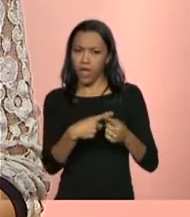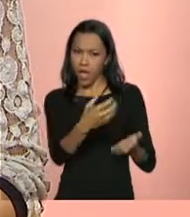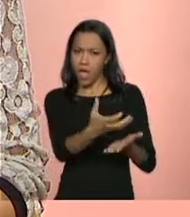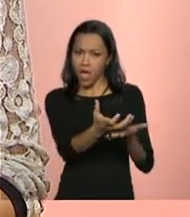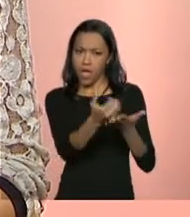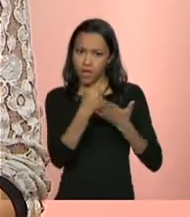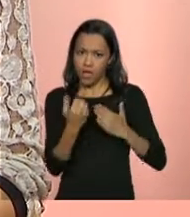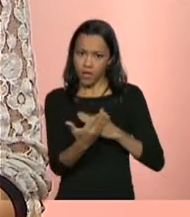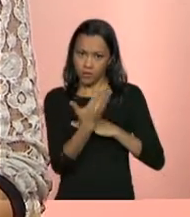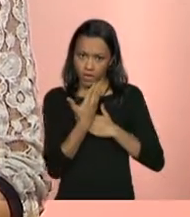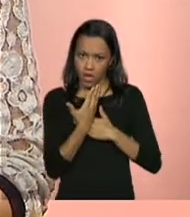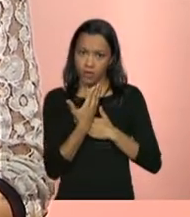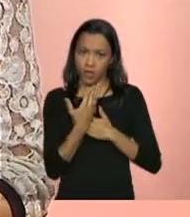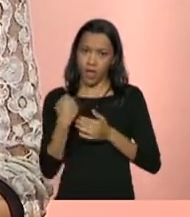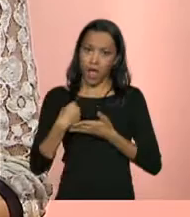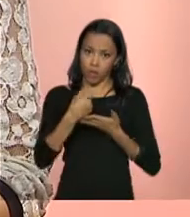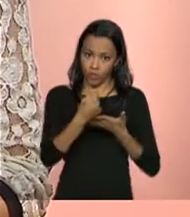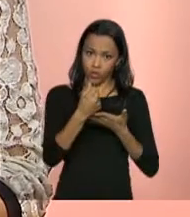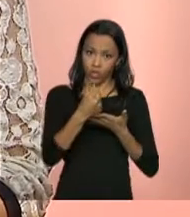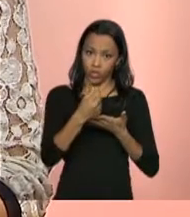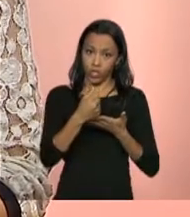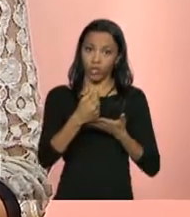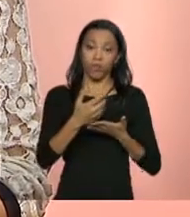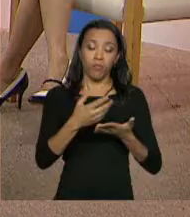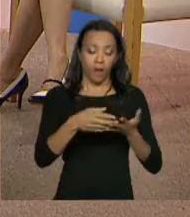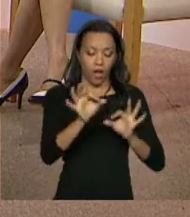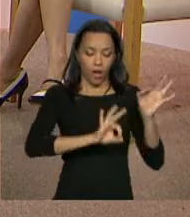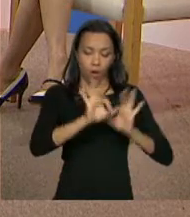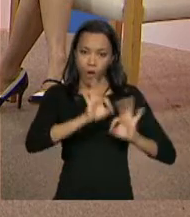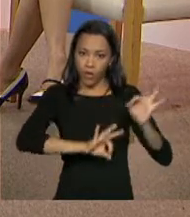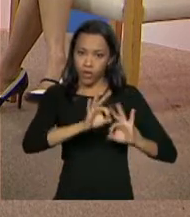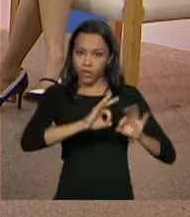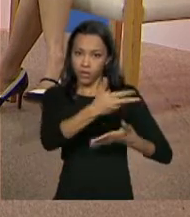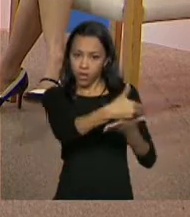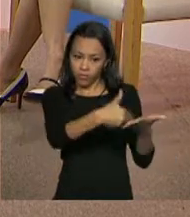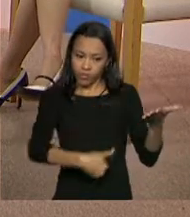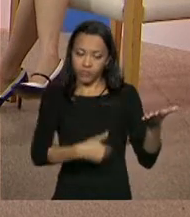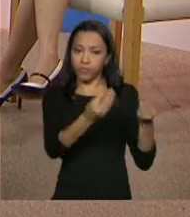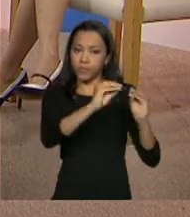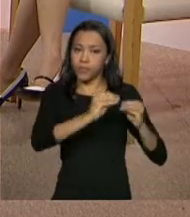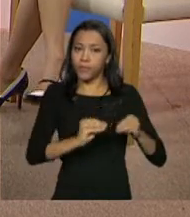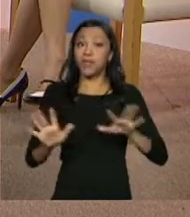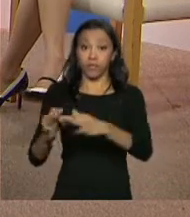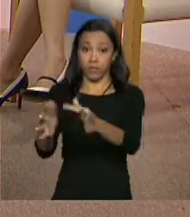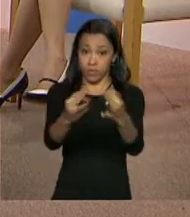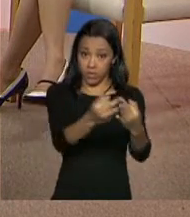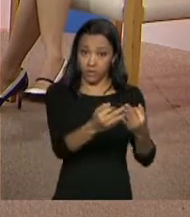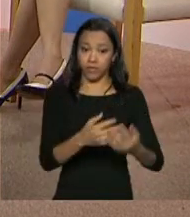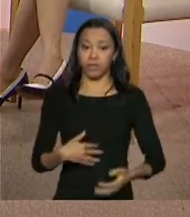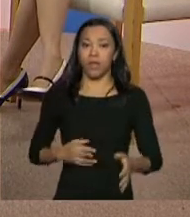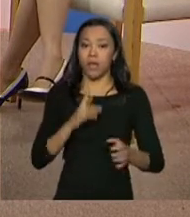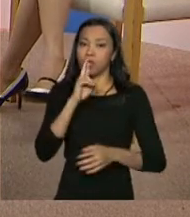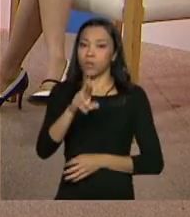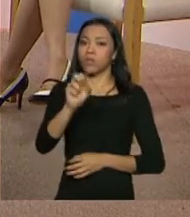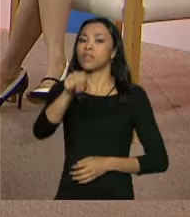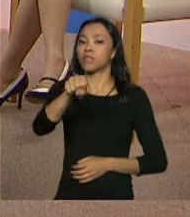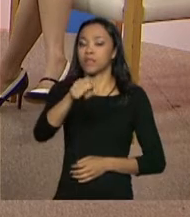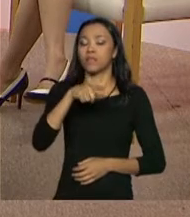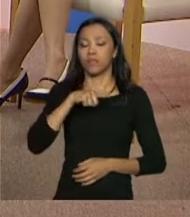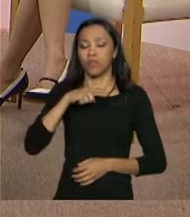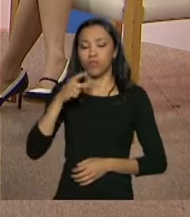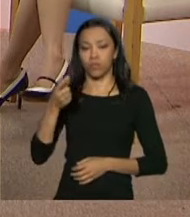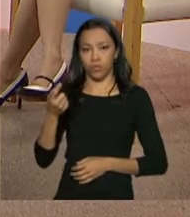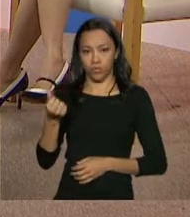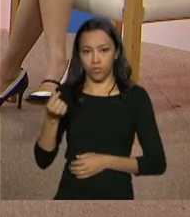cadastrar as famílias? Sim, a gente tem um repasse de